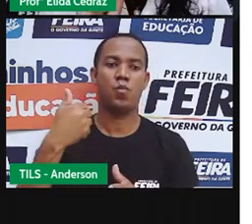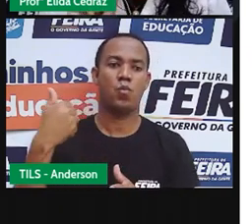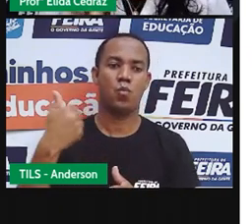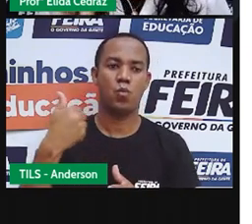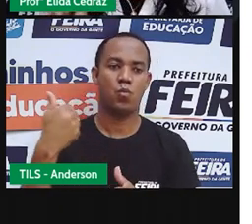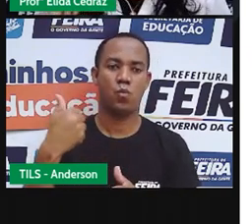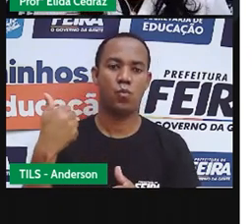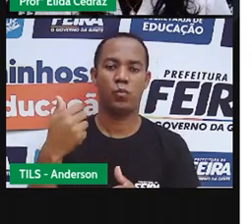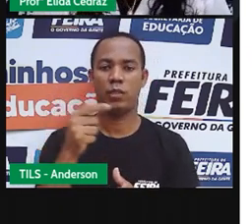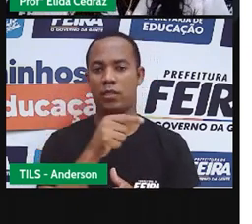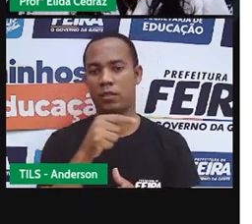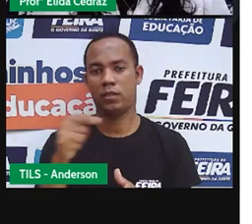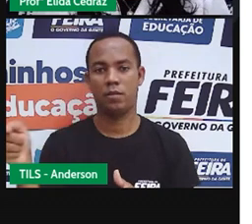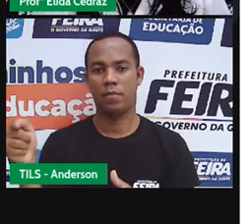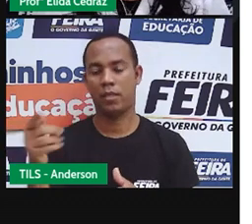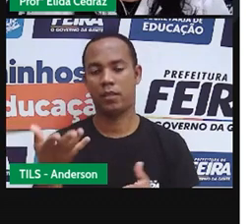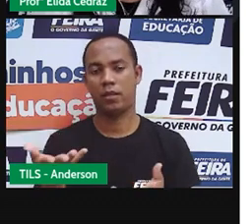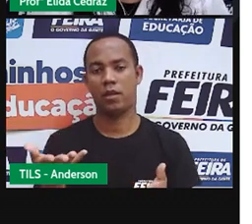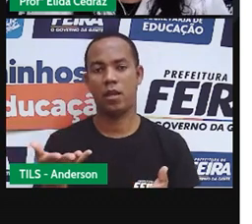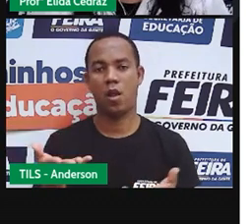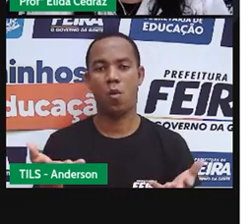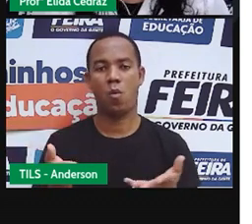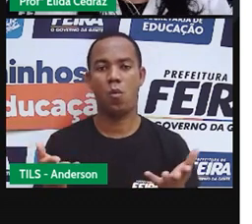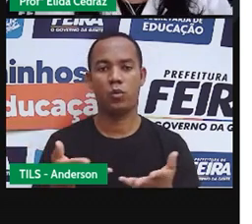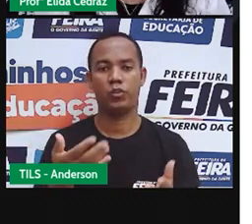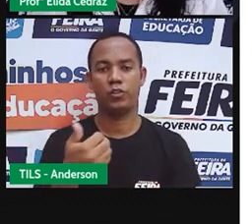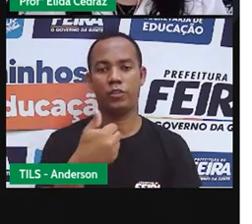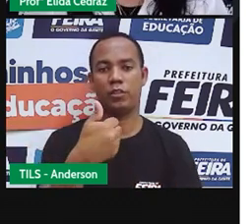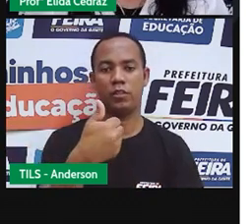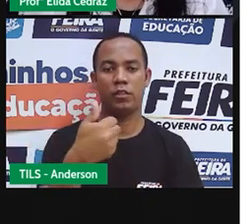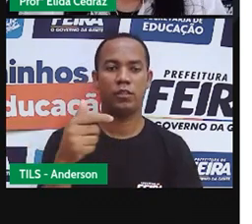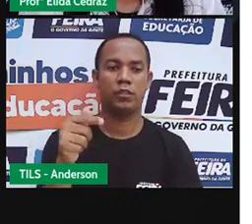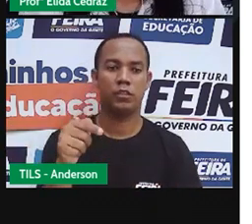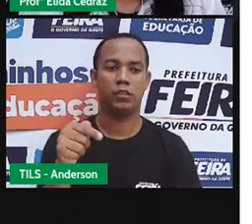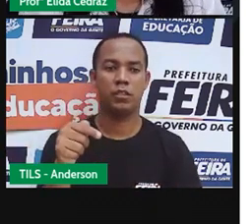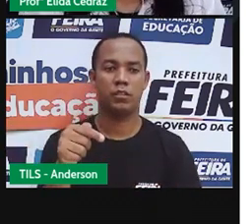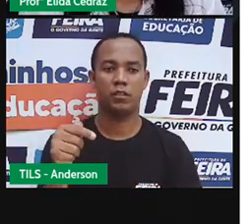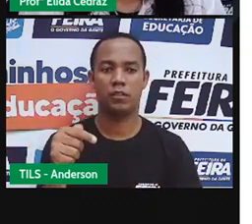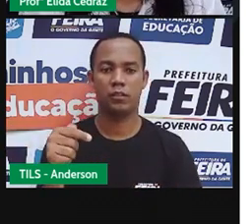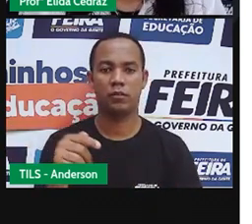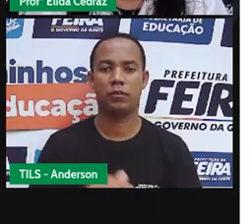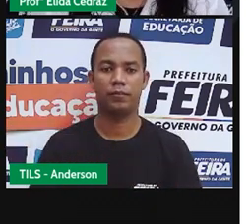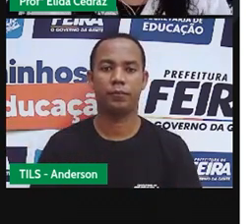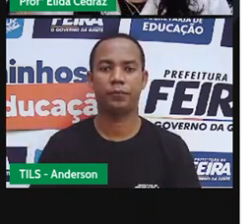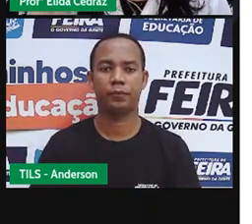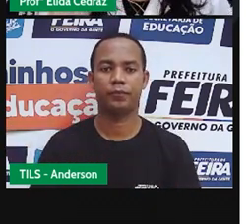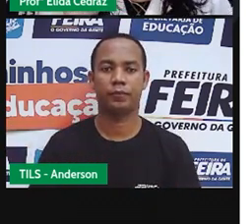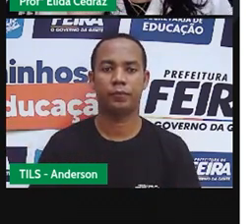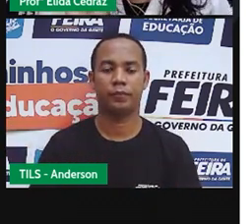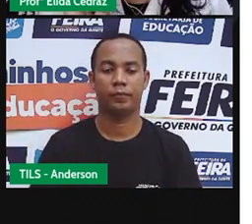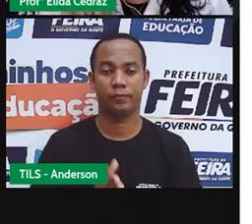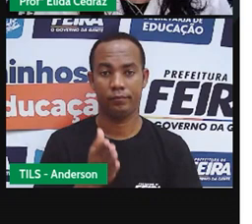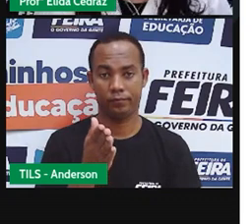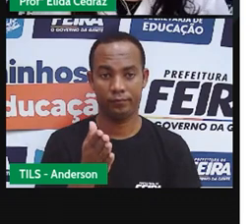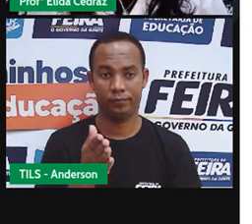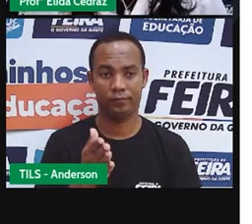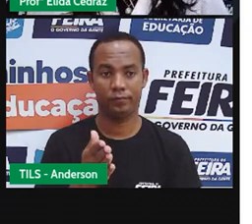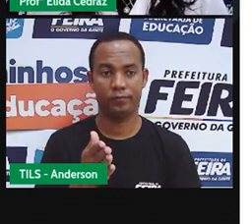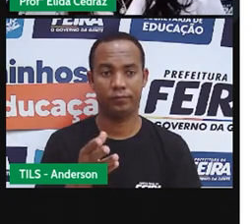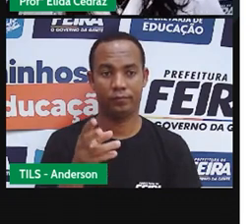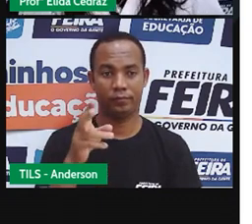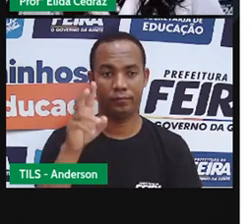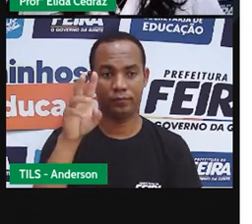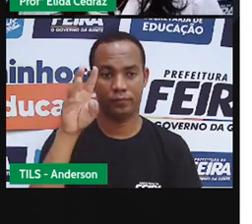Dia da semana, qual é o dia da semana? O dia da semana é uma quinta, e a data